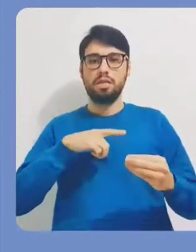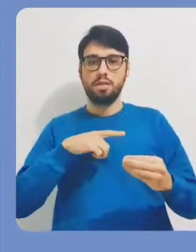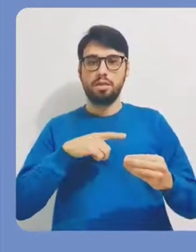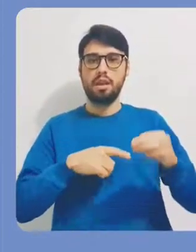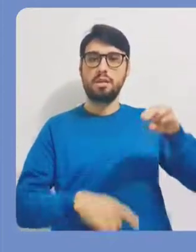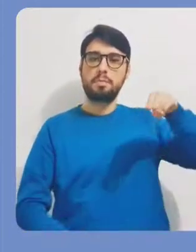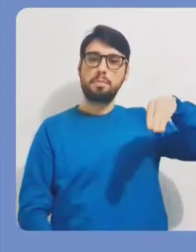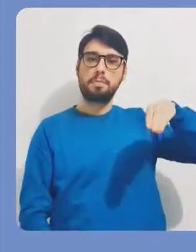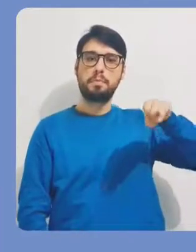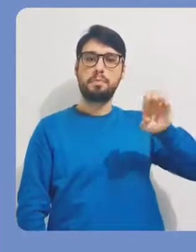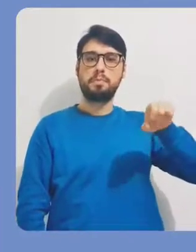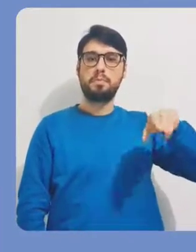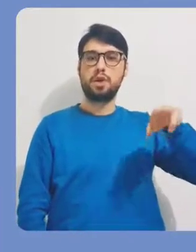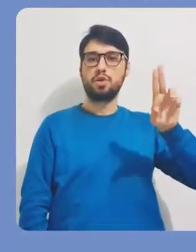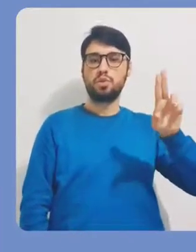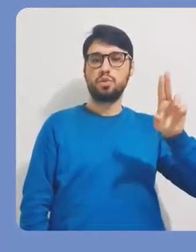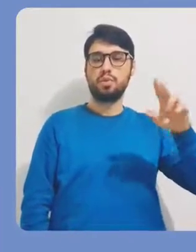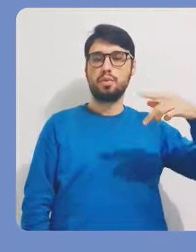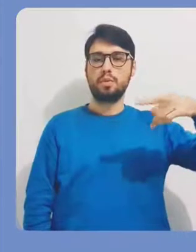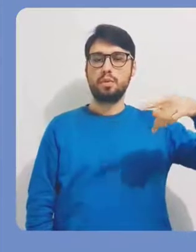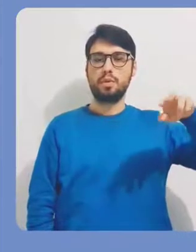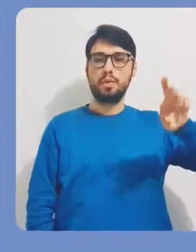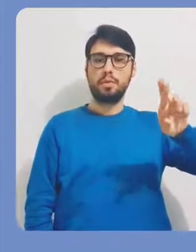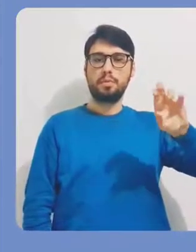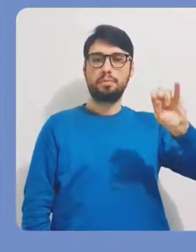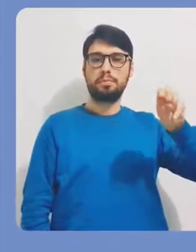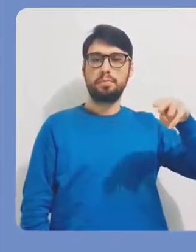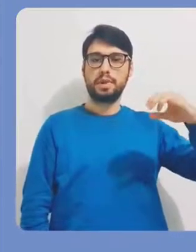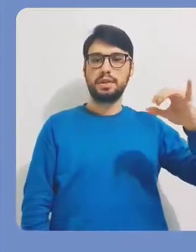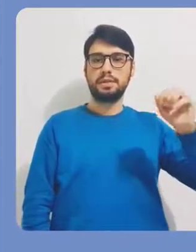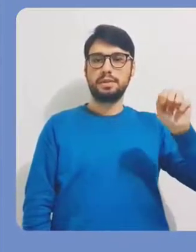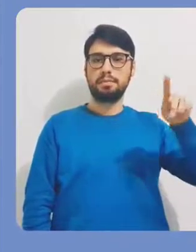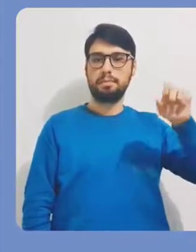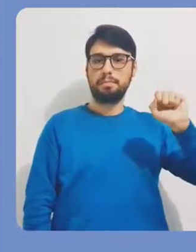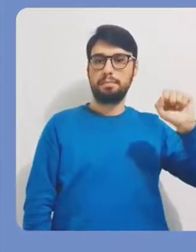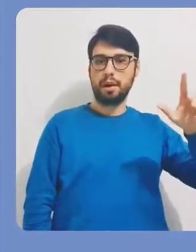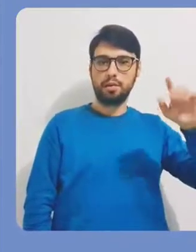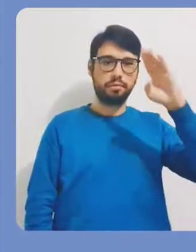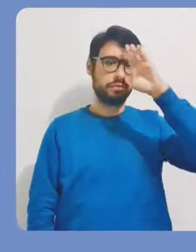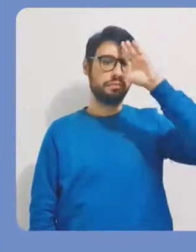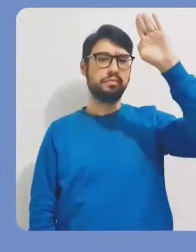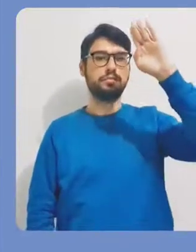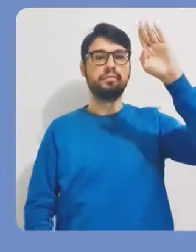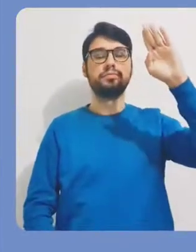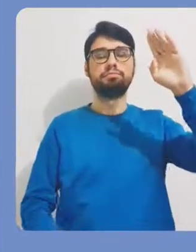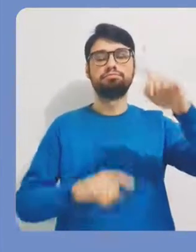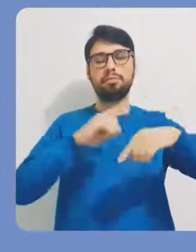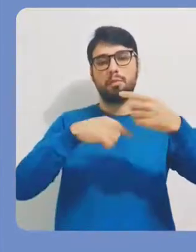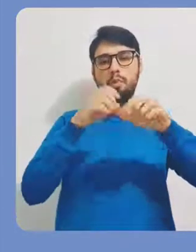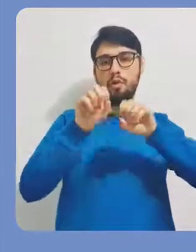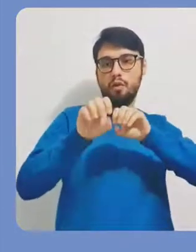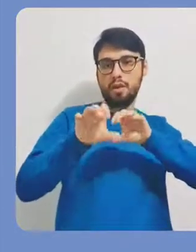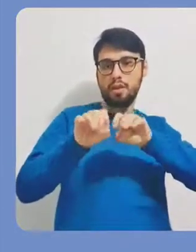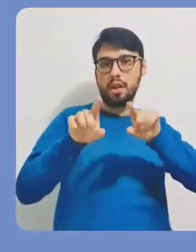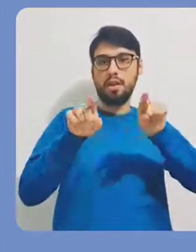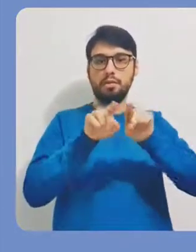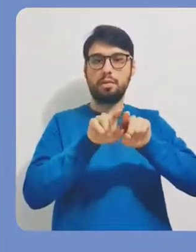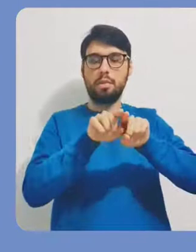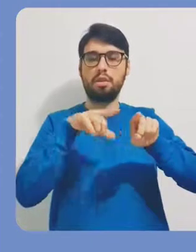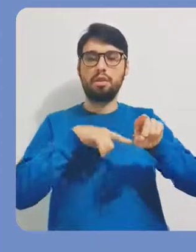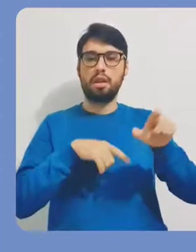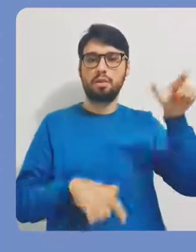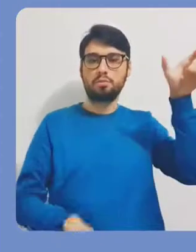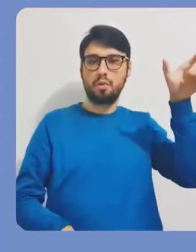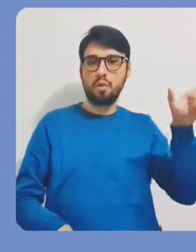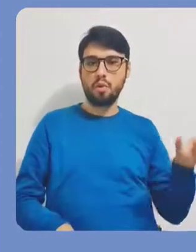algumas opções de menu principal que a gente vai aprender a como configurar e aqui a gente tem uma coluna da direita